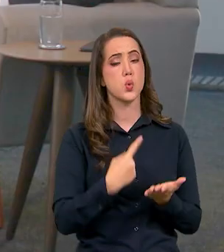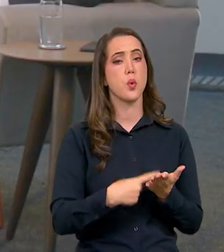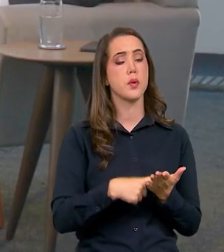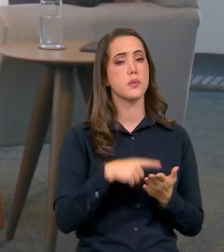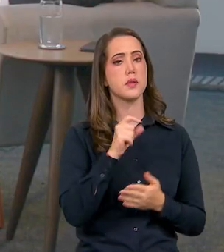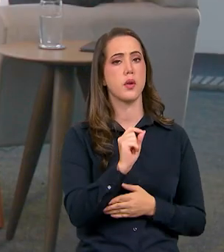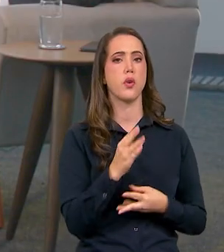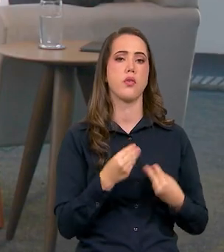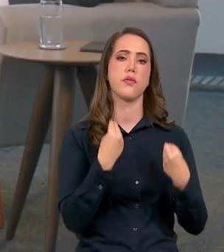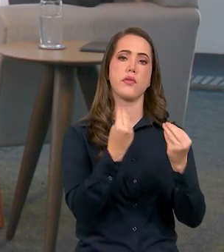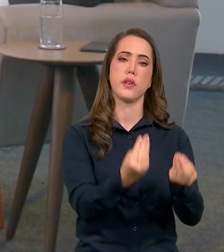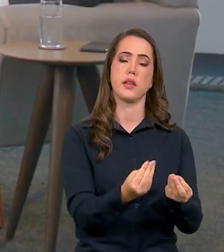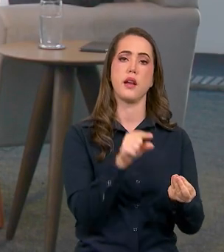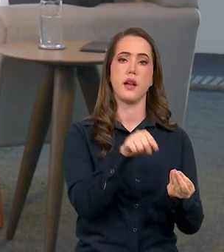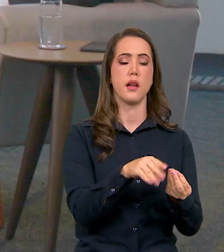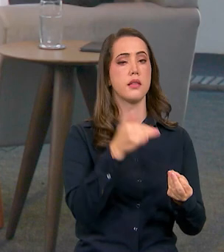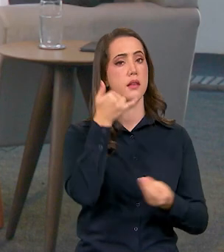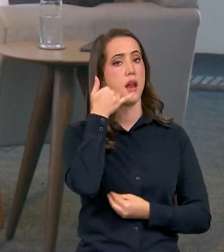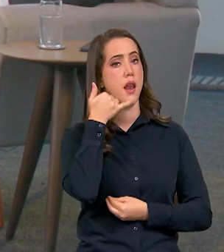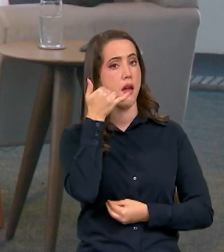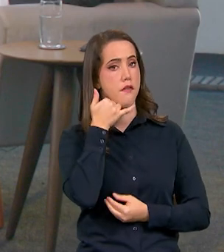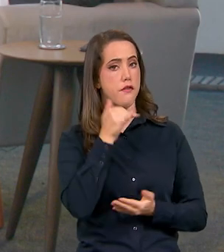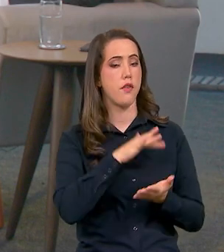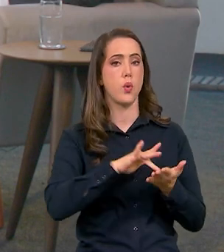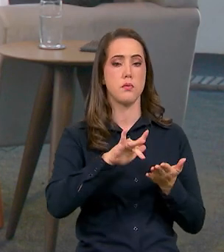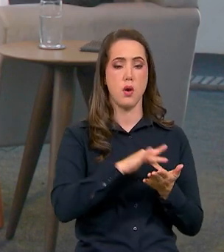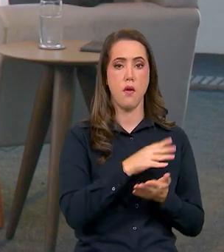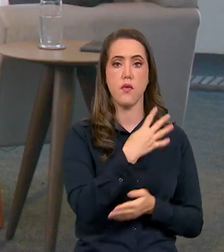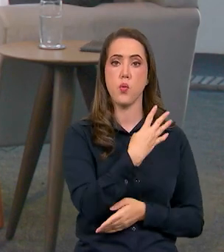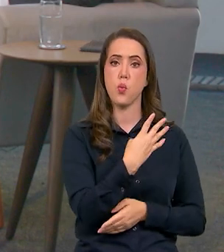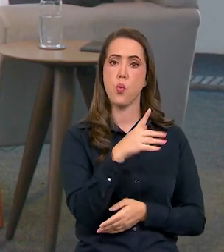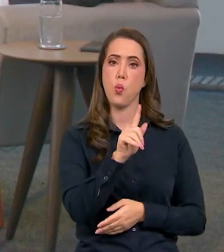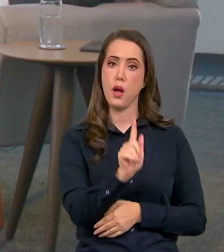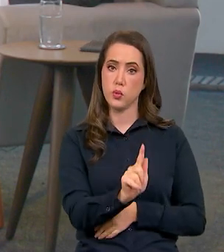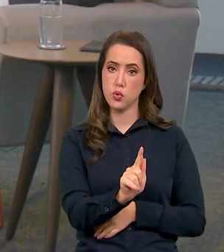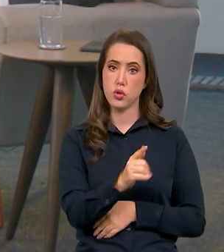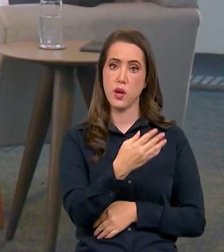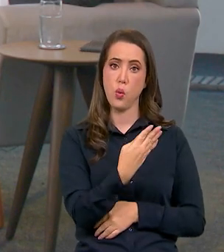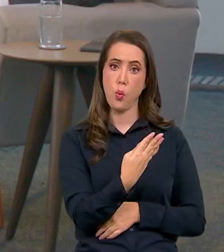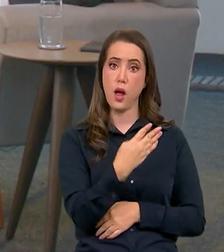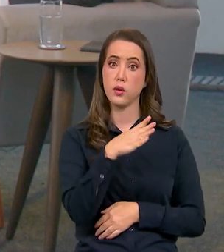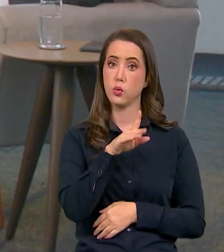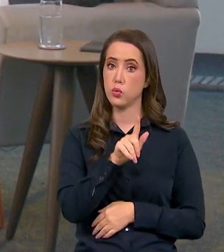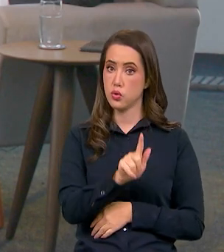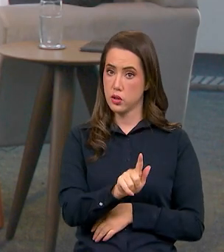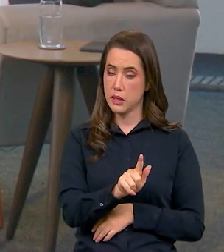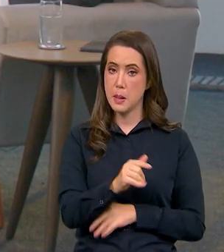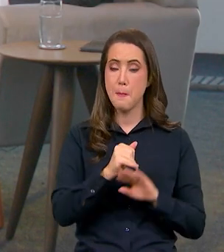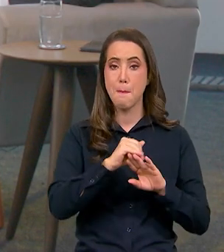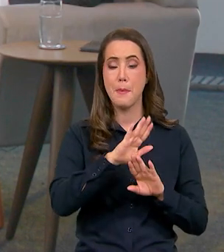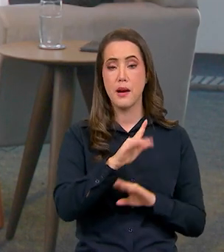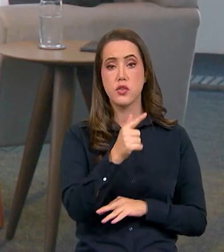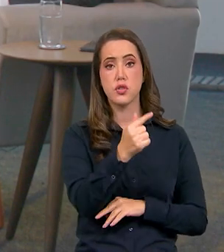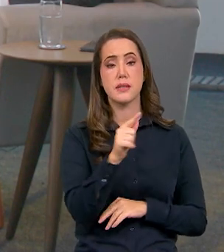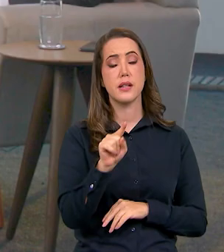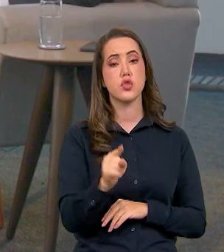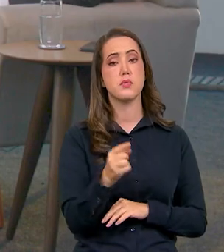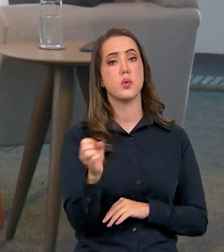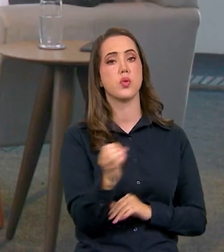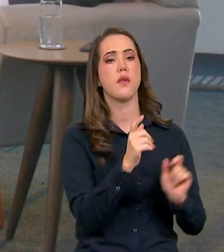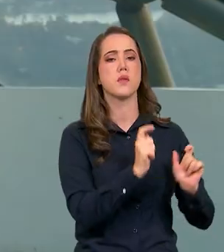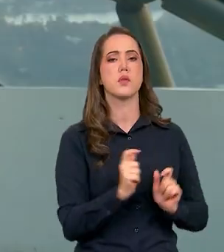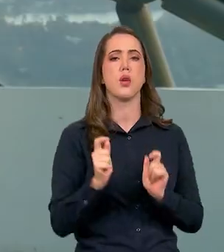previsto levar sinal de telefonia móvel 4G, ou seja, 4G, para mais de 7 mil novas